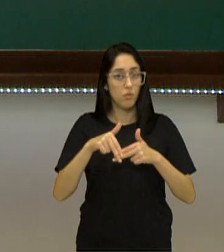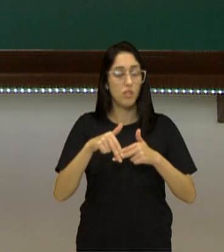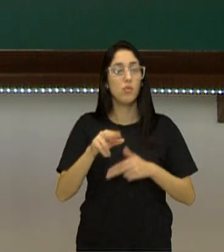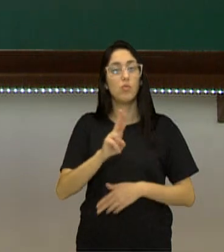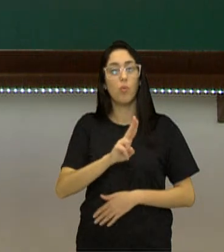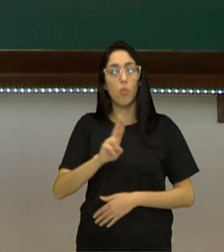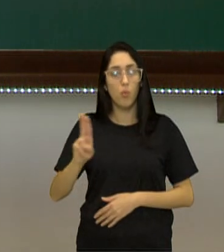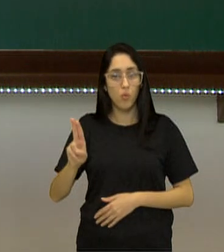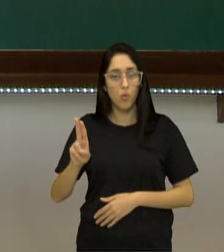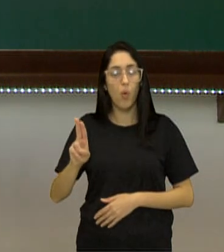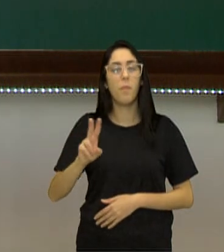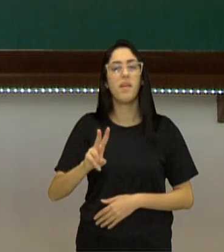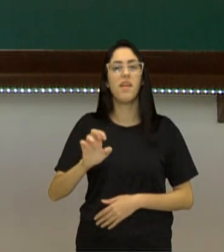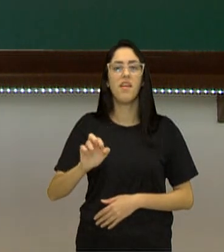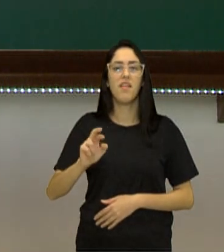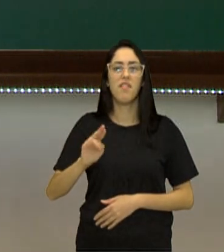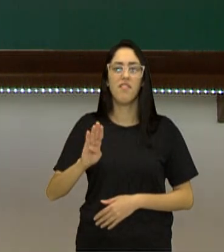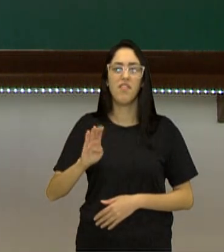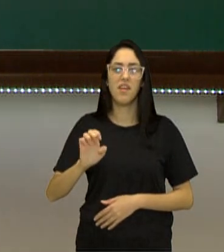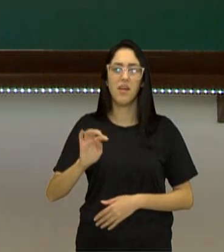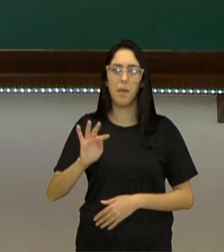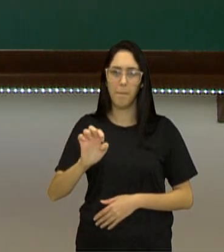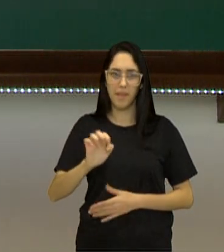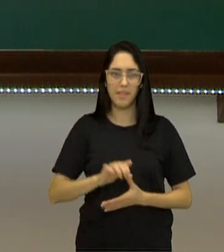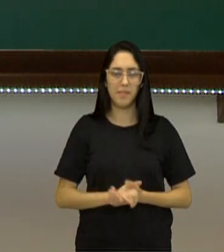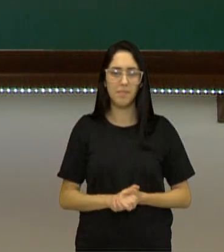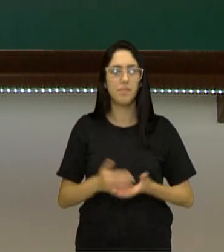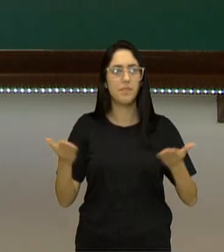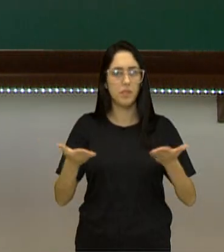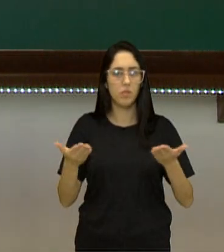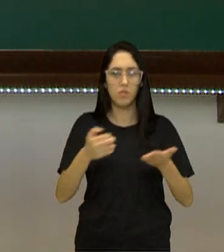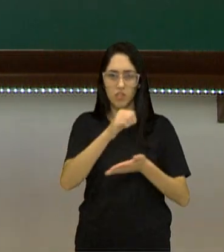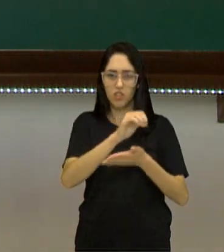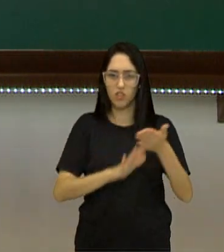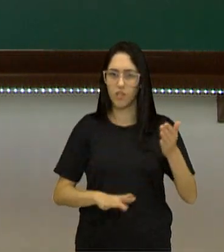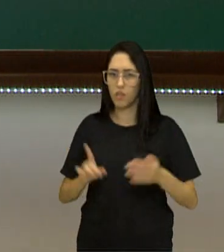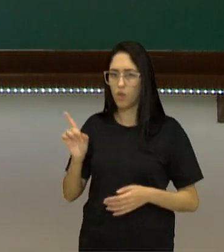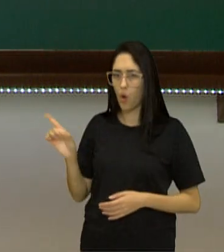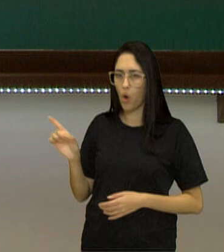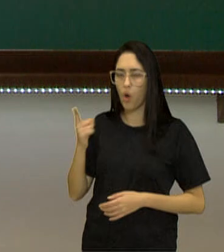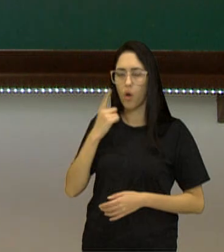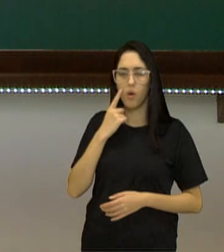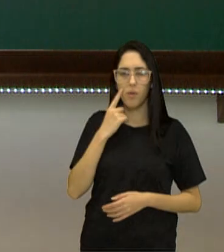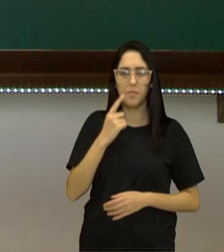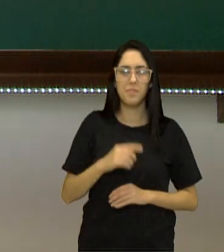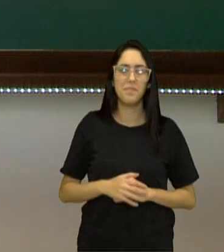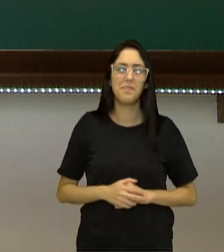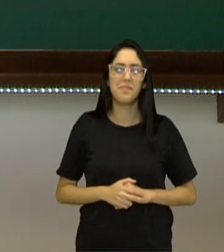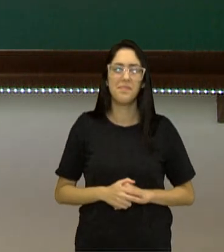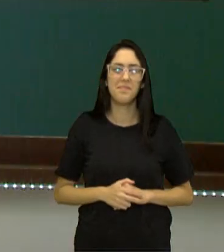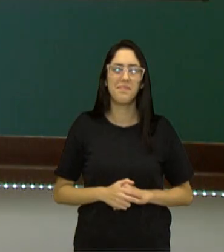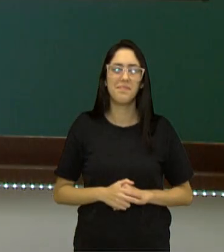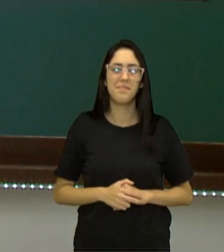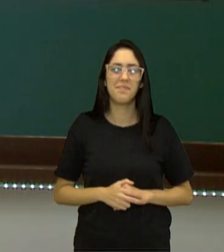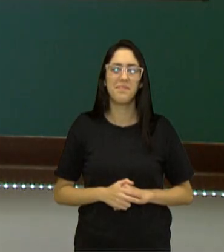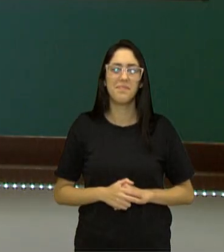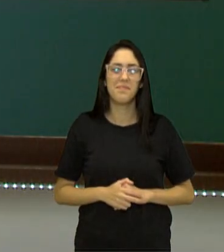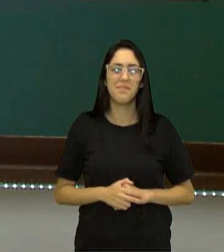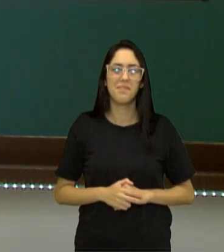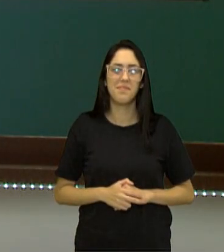verbete. Vamos na atividade agora? Acompanhem aqui, meus queridos e minhas queridas.